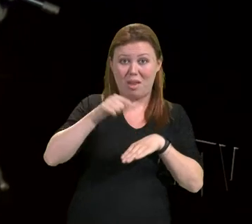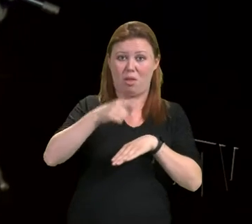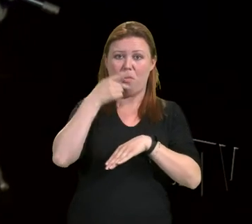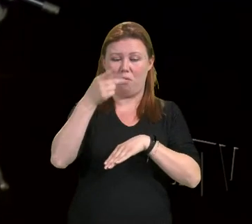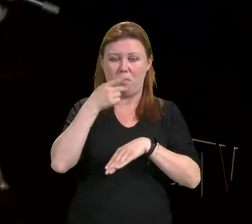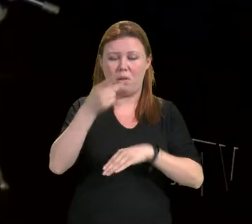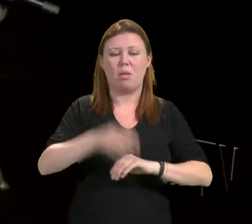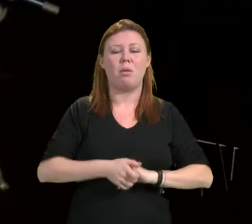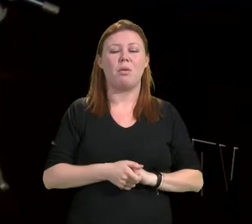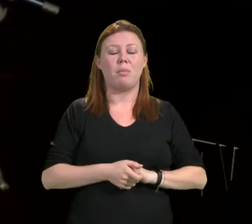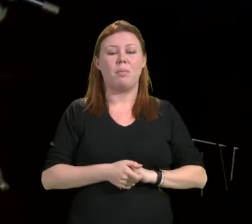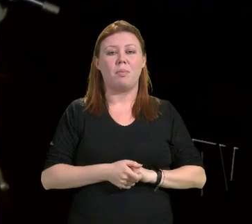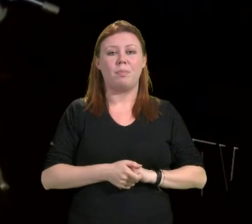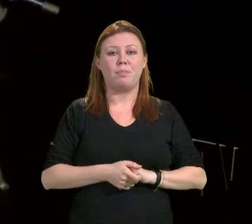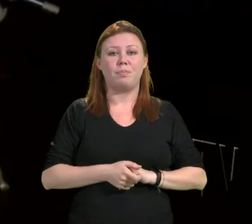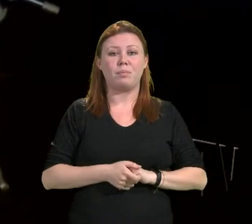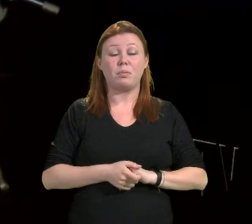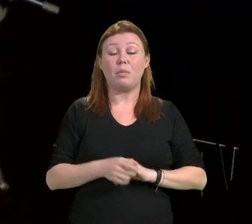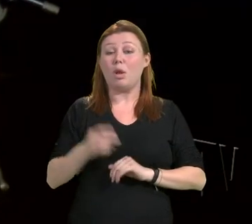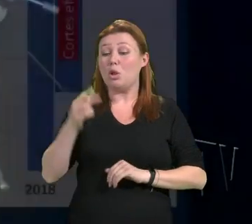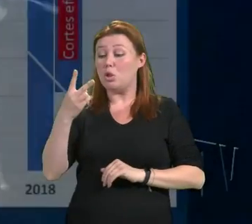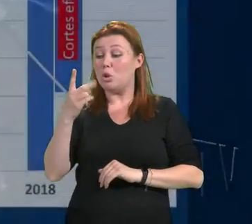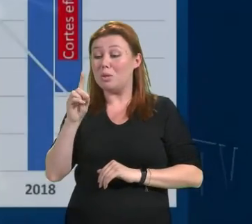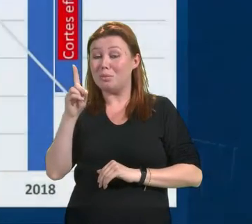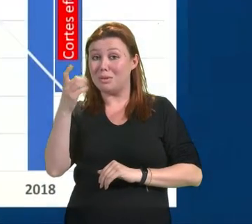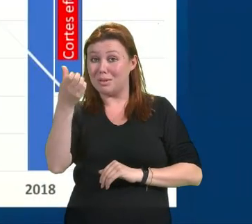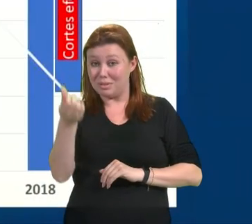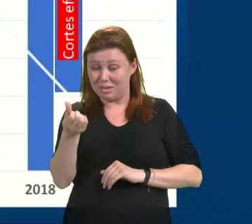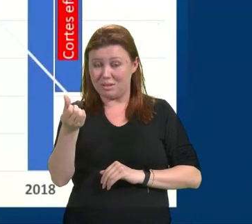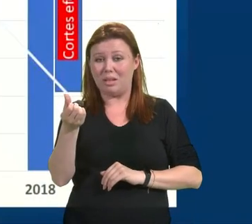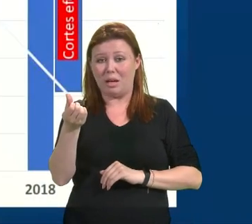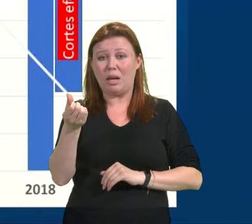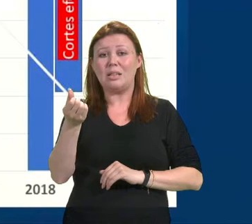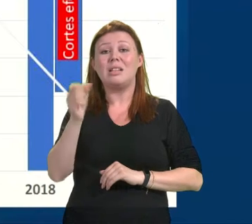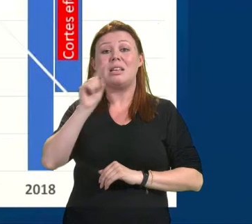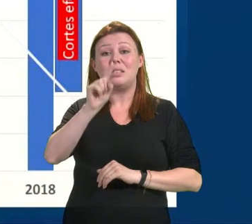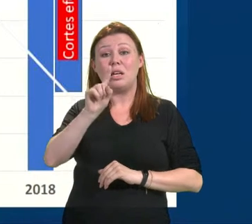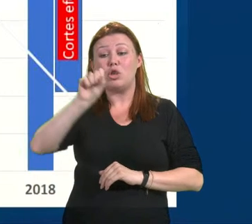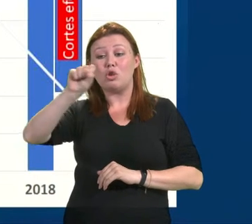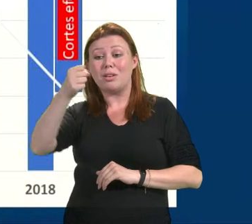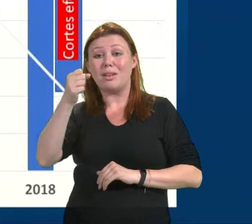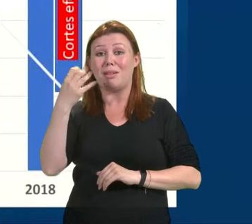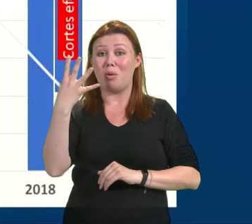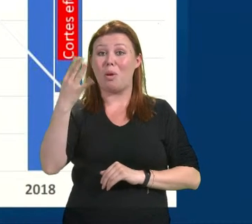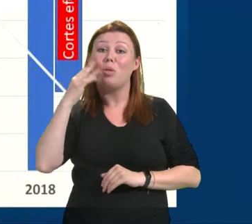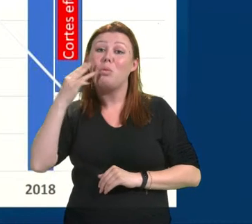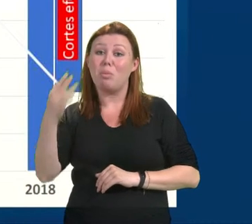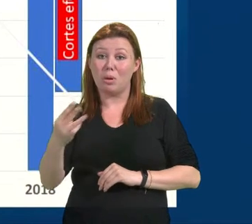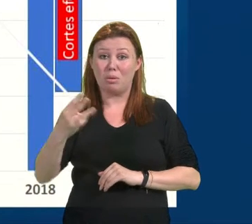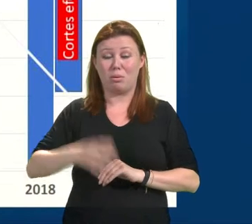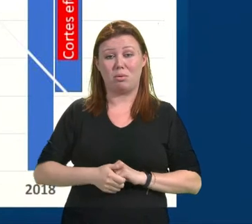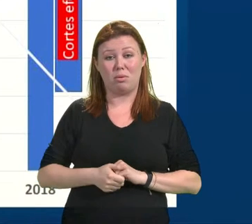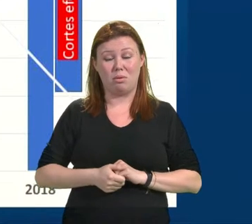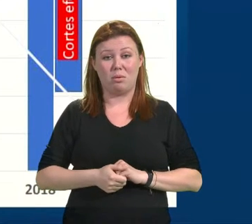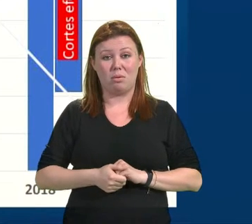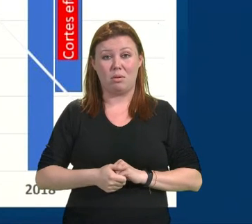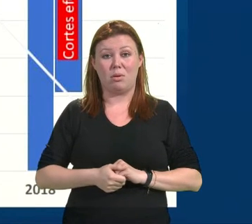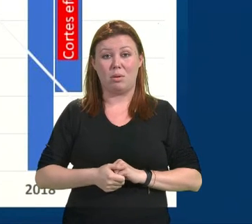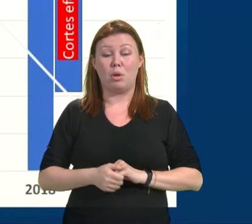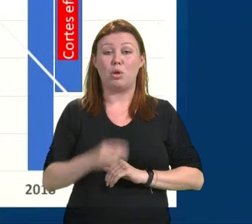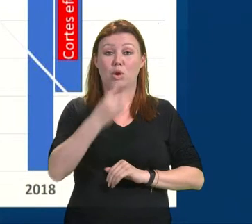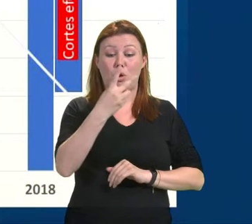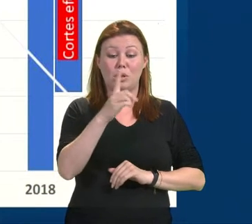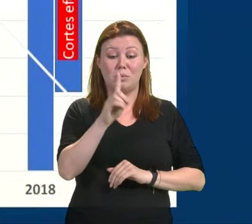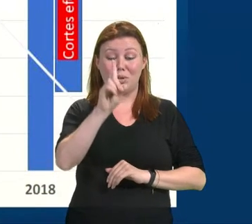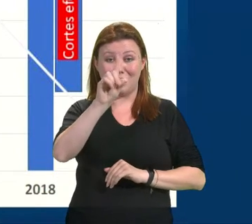descentralizado. Em 2016, ele foi de 184 milhões. Em